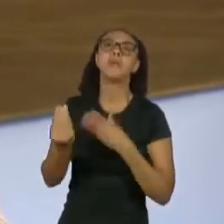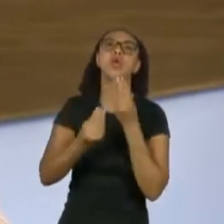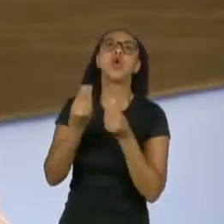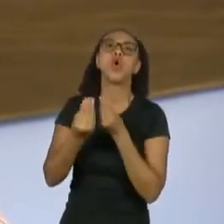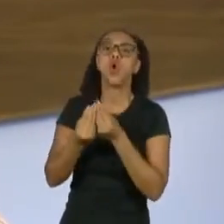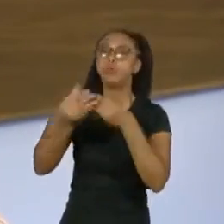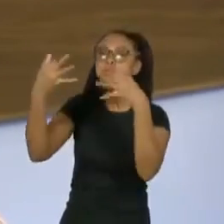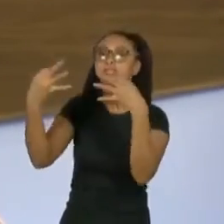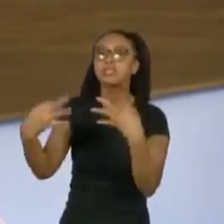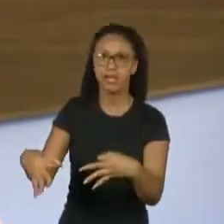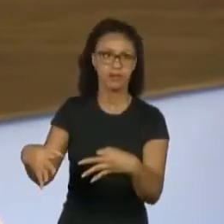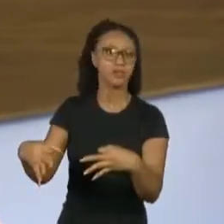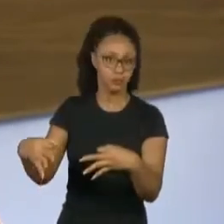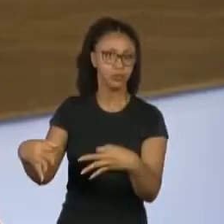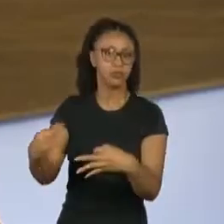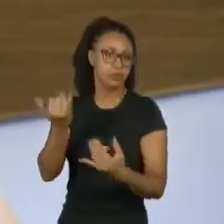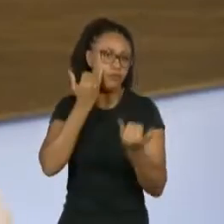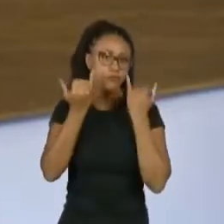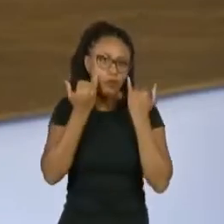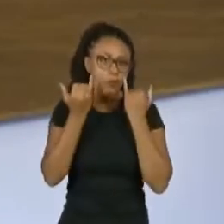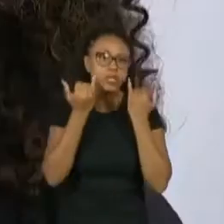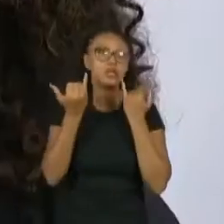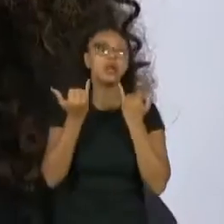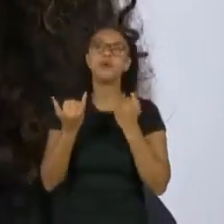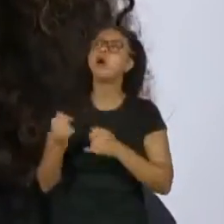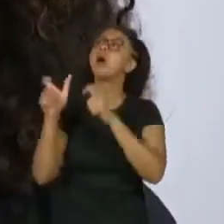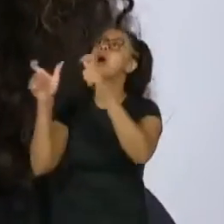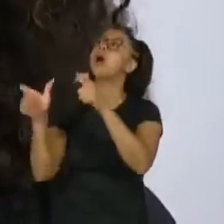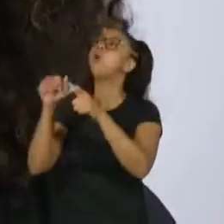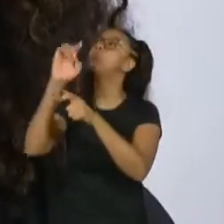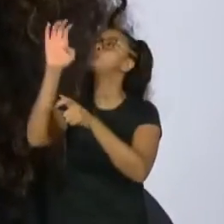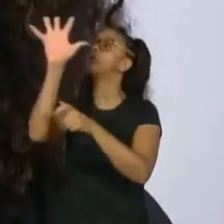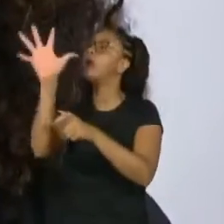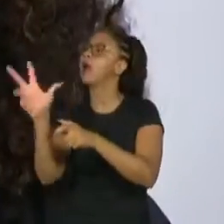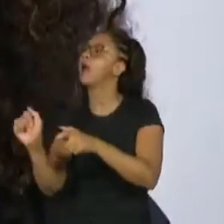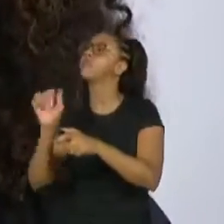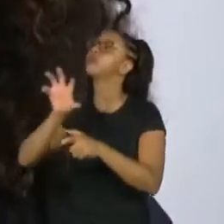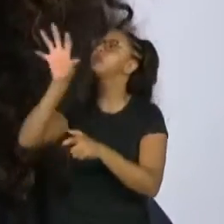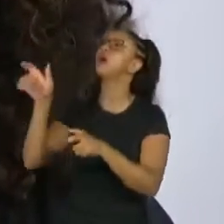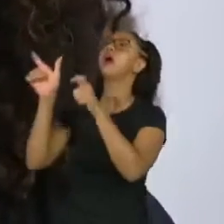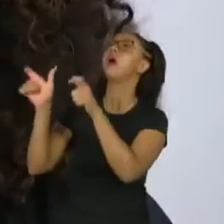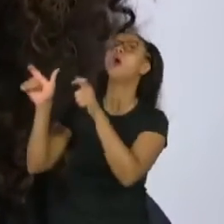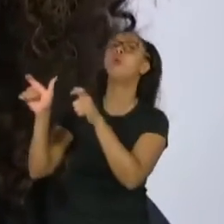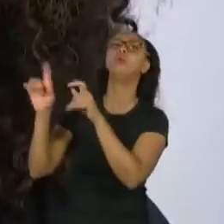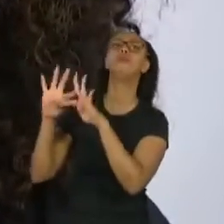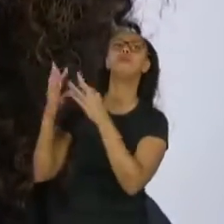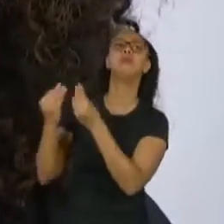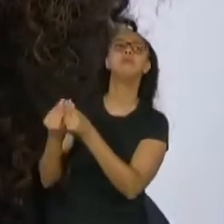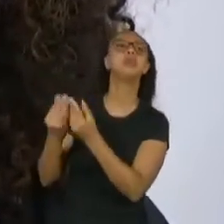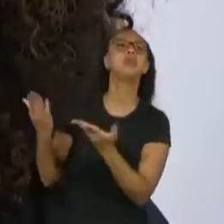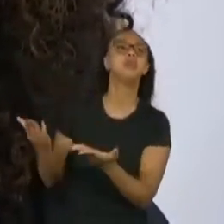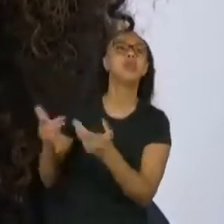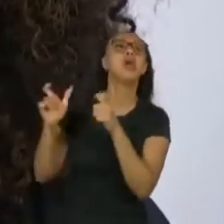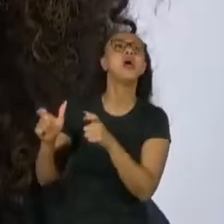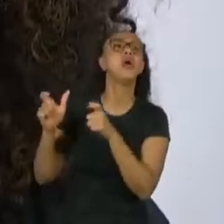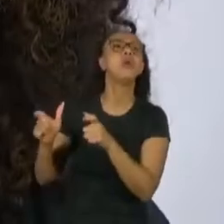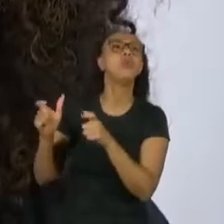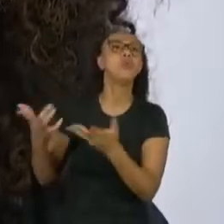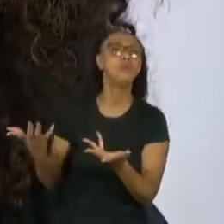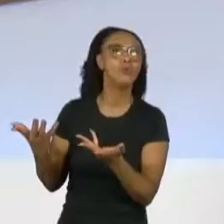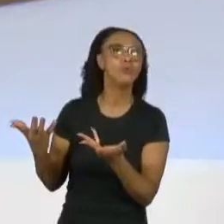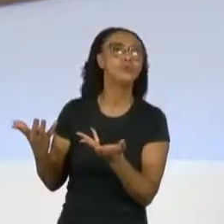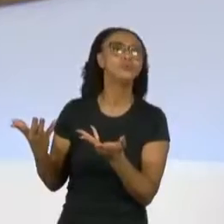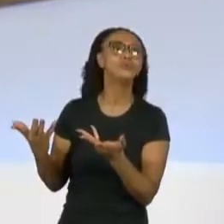mais preciso de que parte do continente africano viemos, onde estão efetivamente as